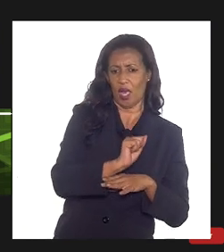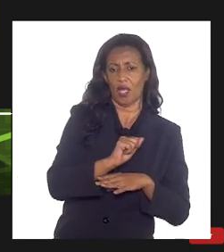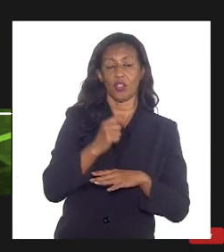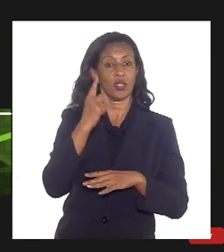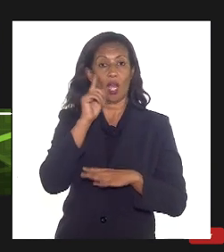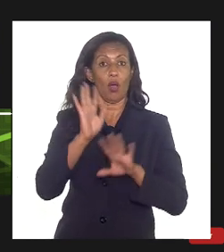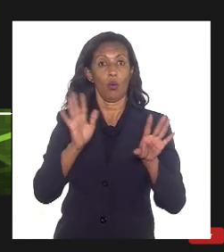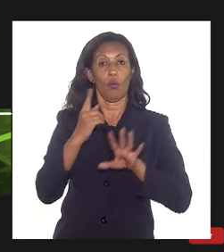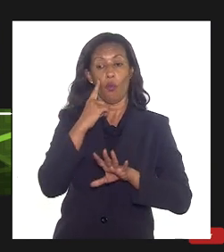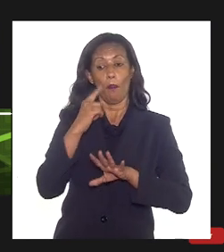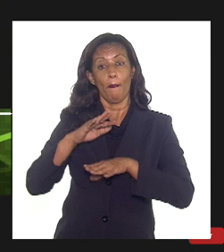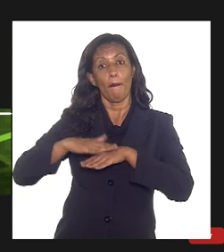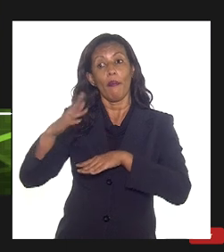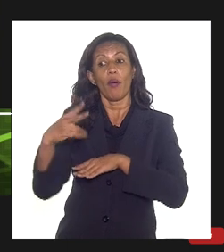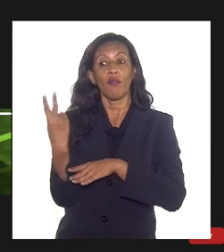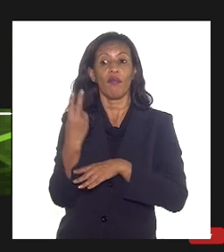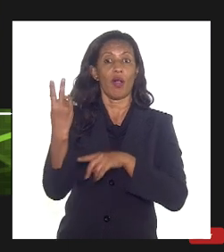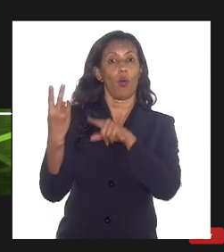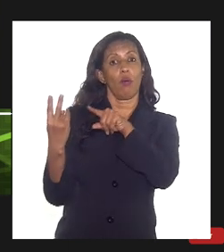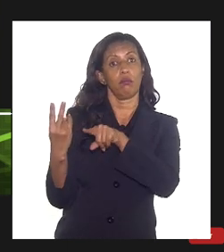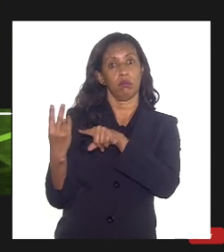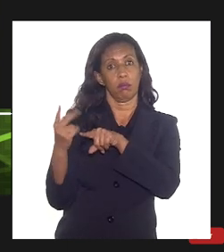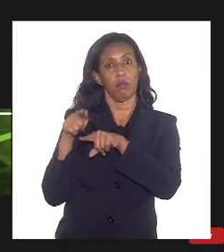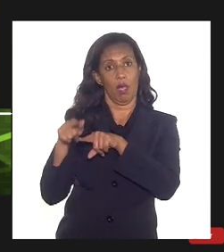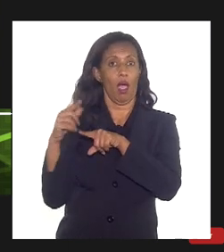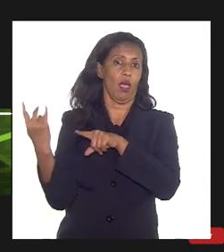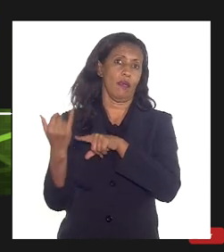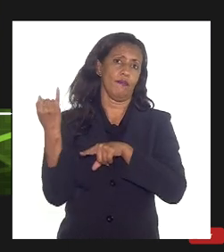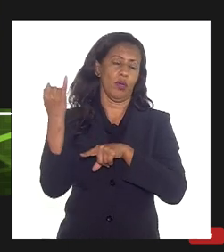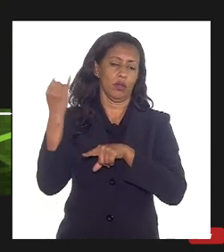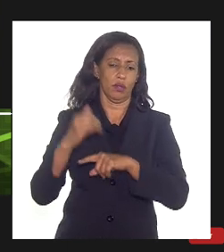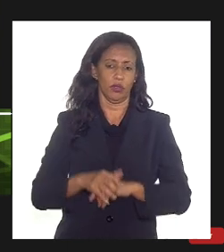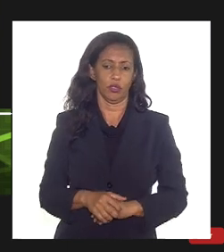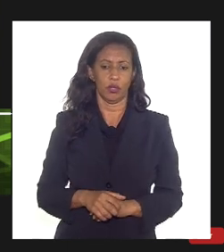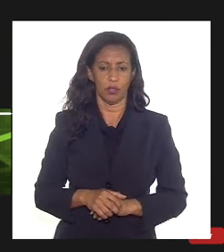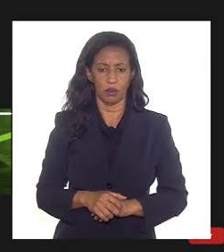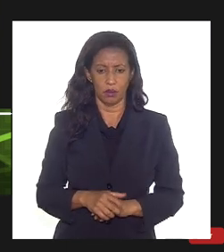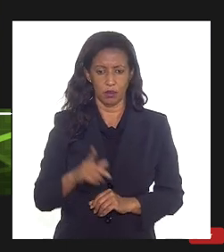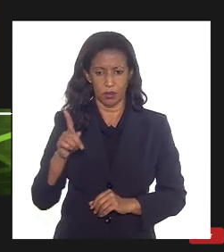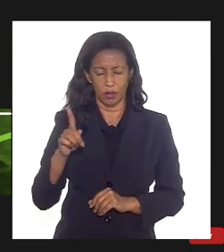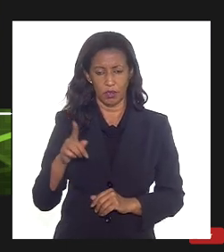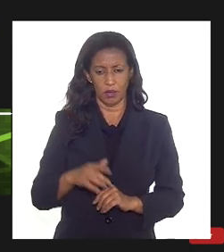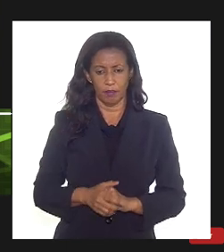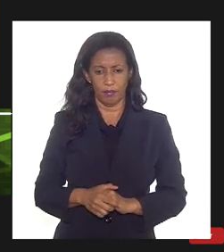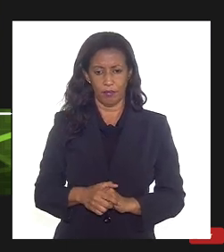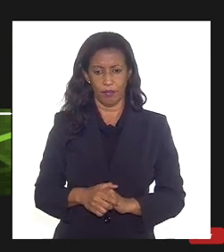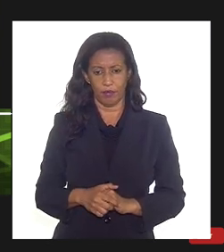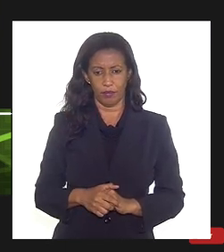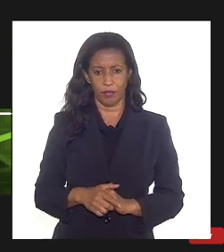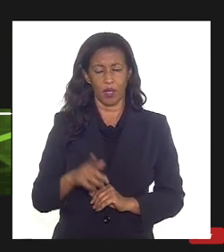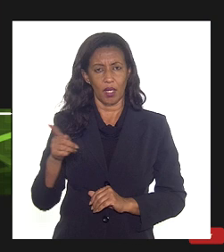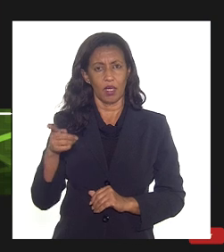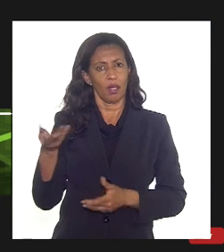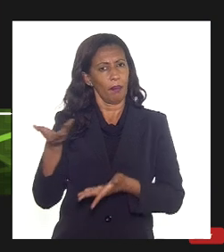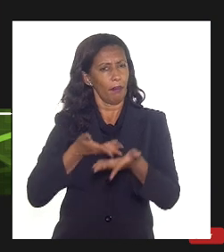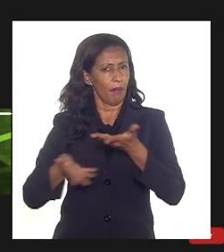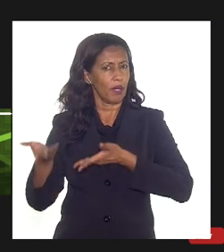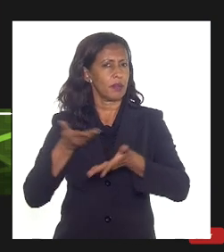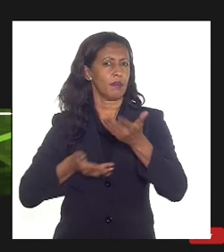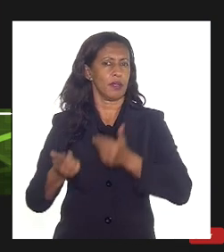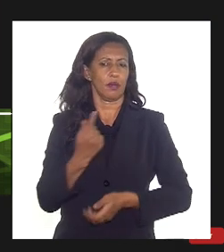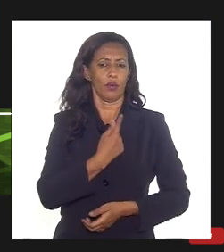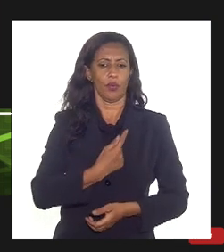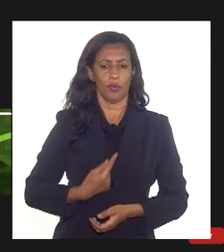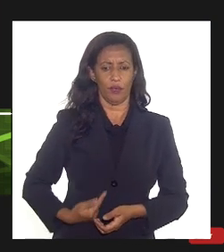valor e consequentemente isso se se coloque na questão das participações governamentais que